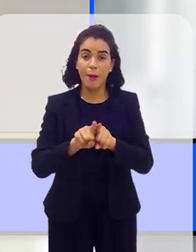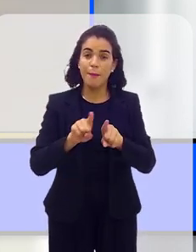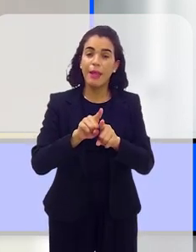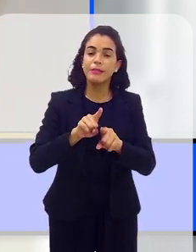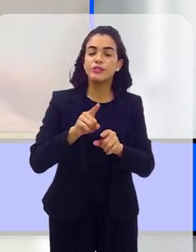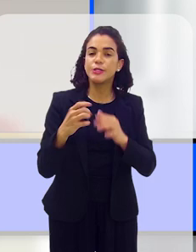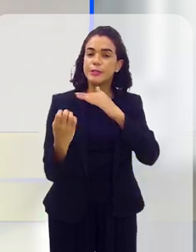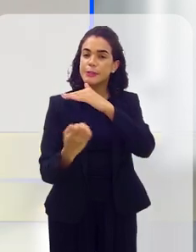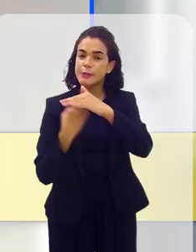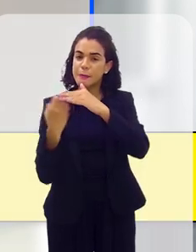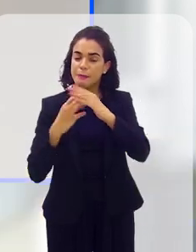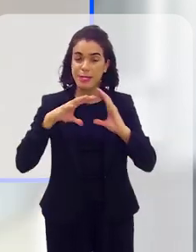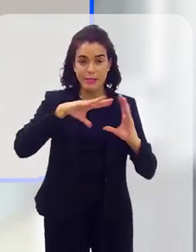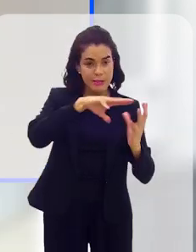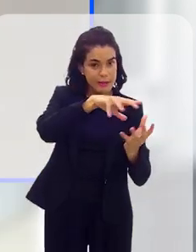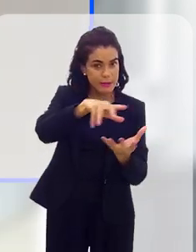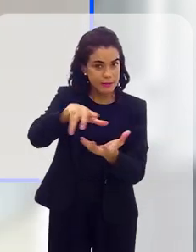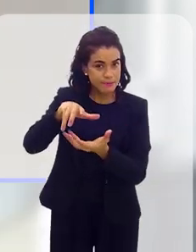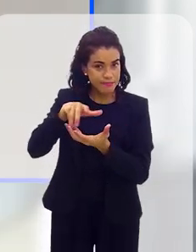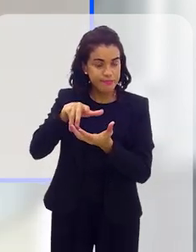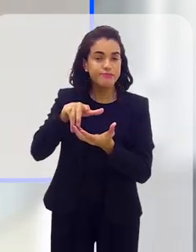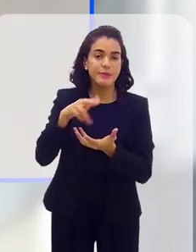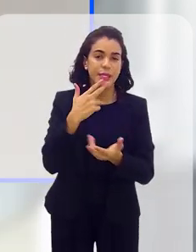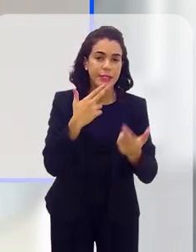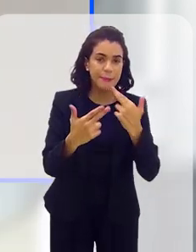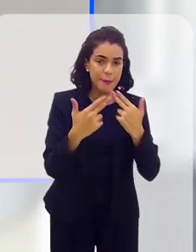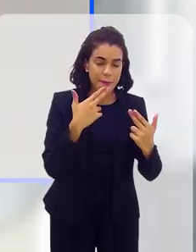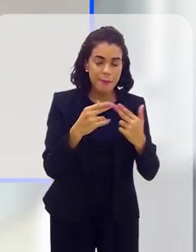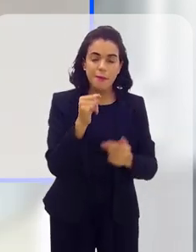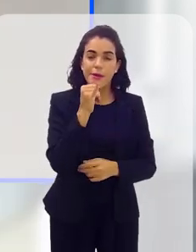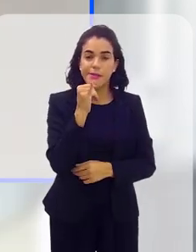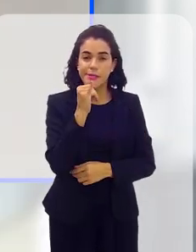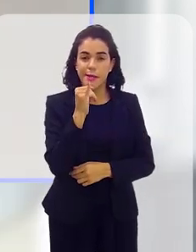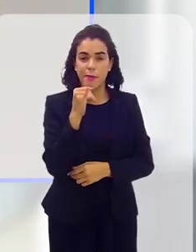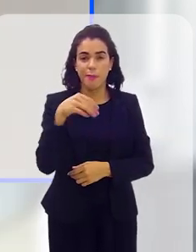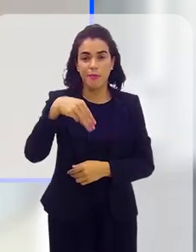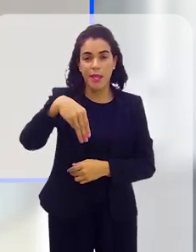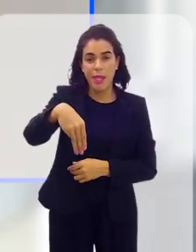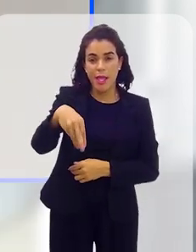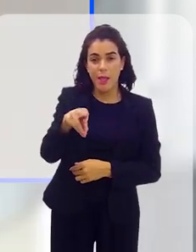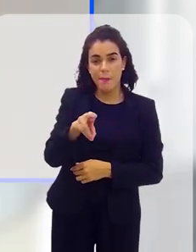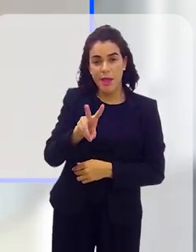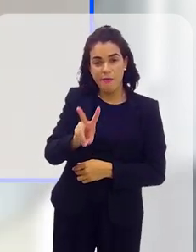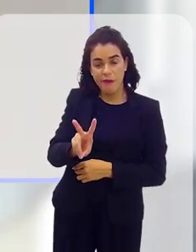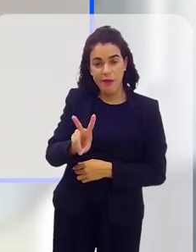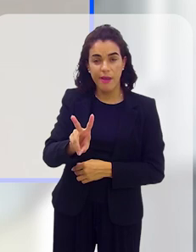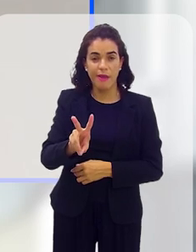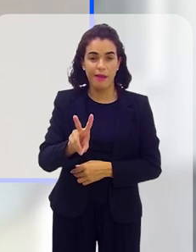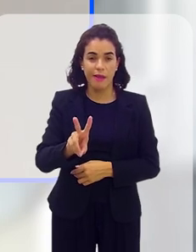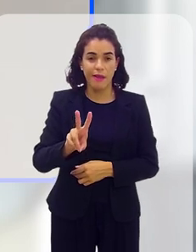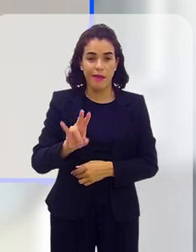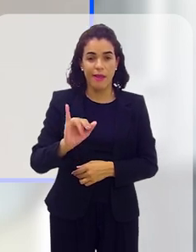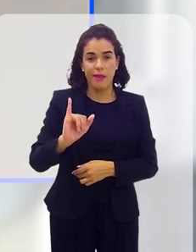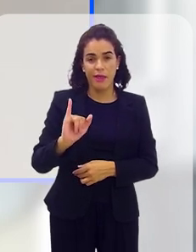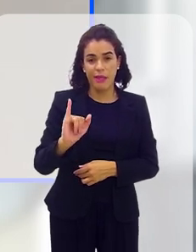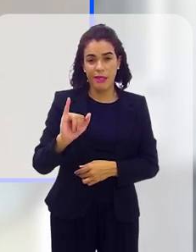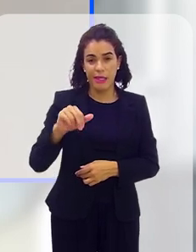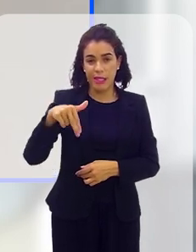transnacionais, envolvendo grandes empresas, a exemplo de MRV,